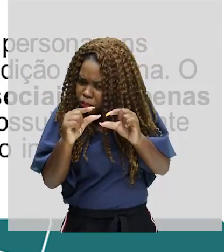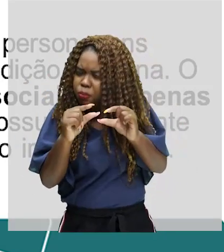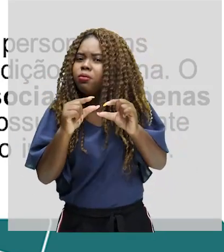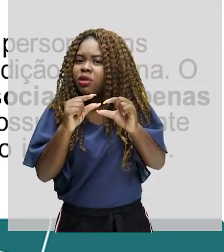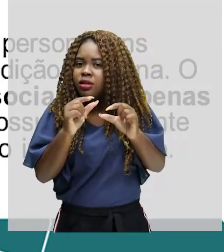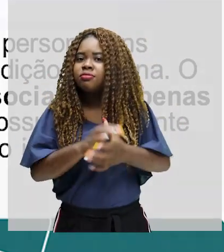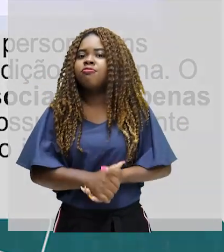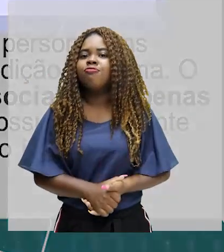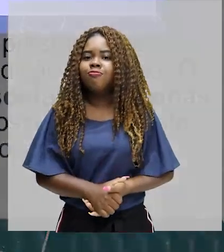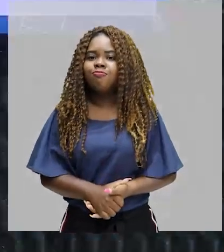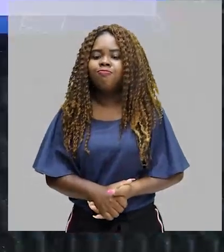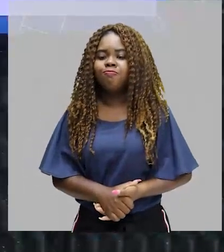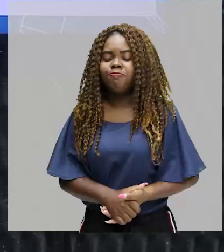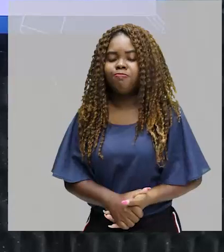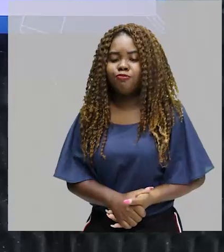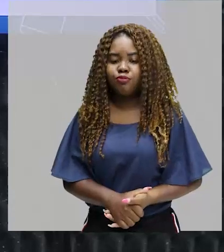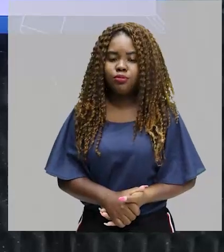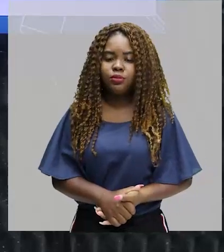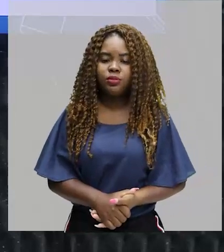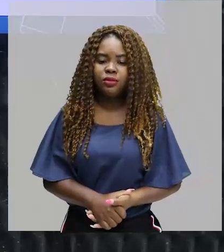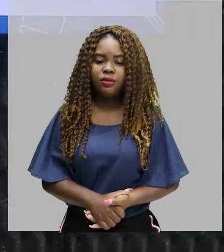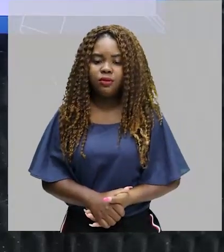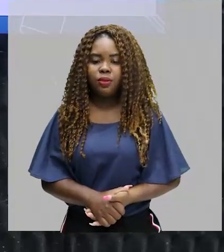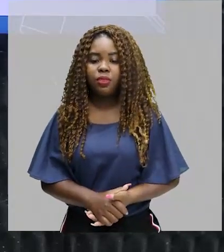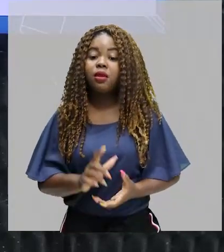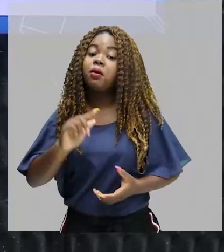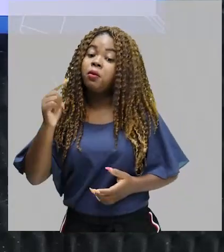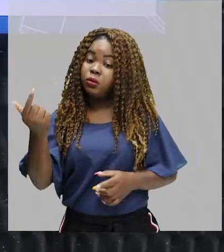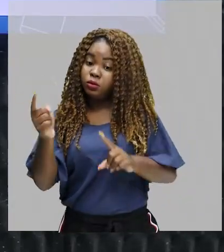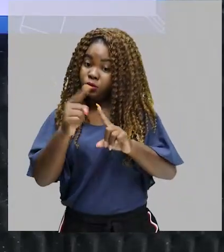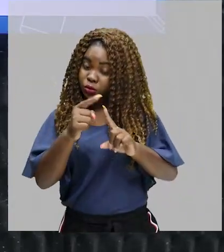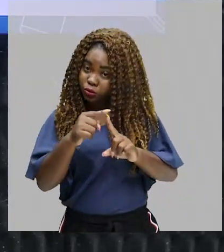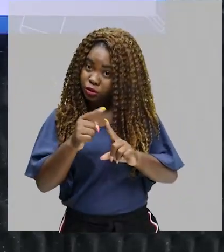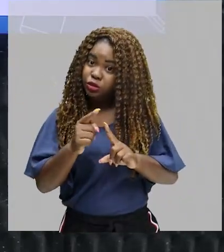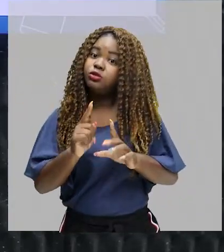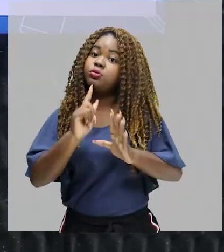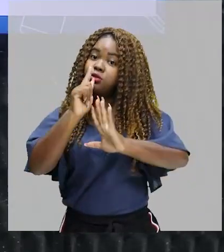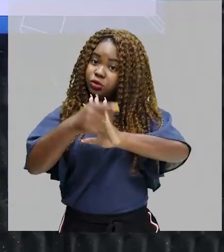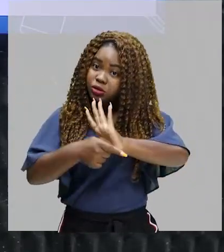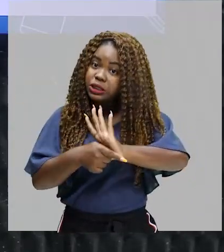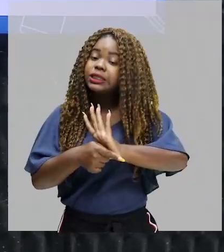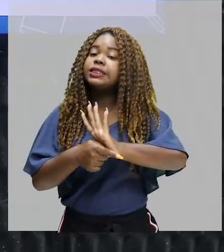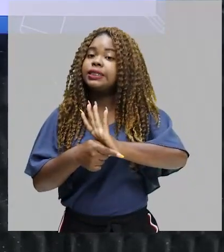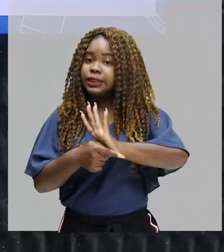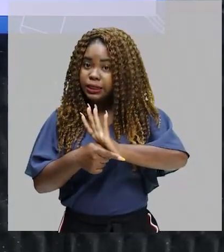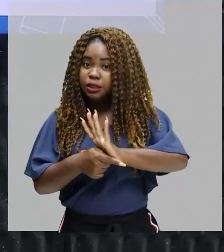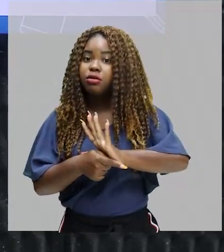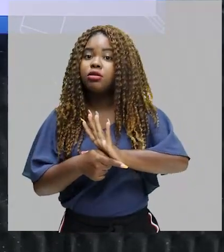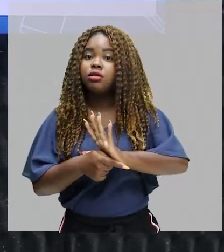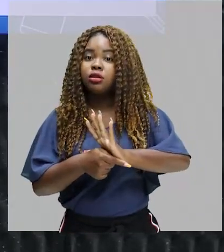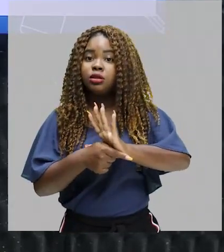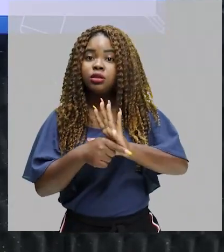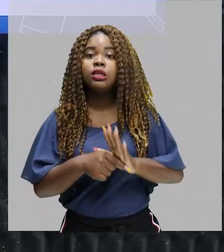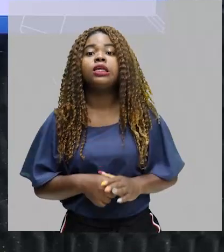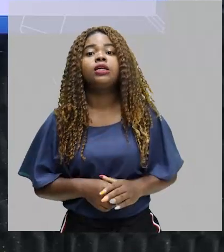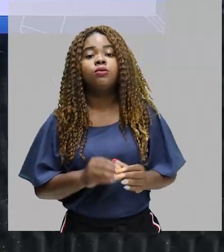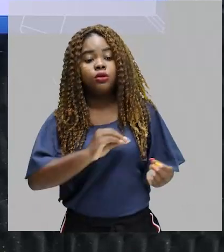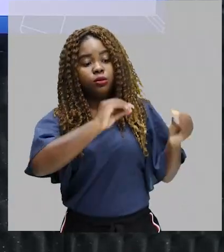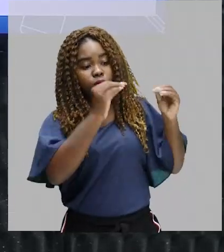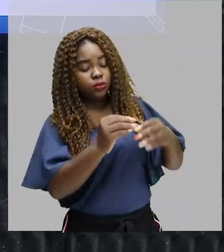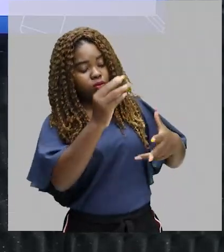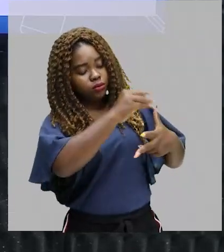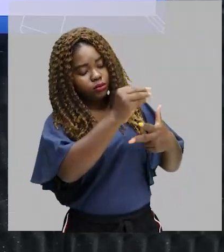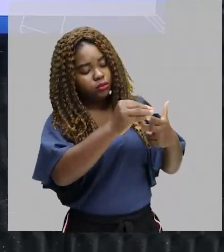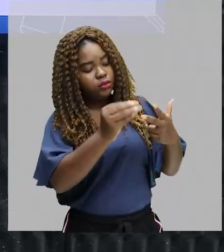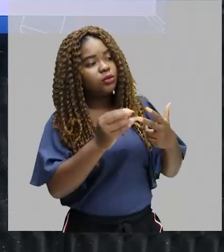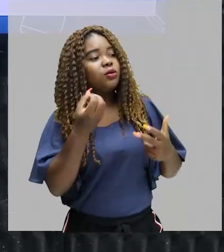expectativa no processo interpretativo. Outro gênero textual que aparece bastante no Enem são as tirinhas. E o legal das tirinhas